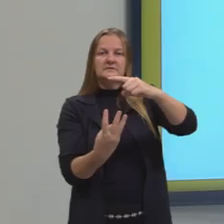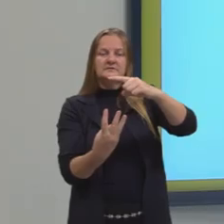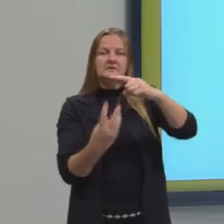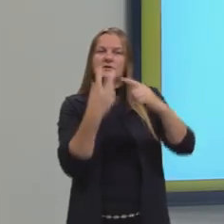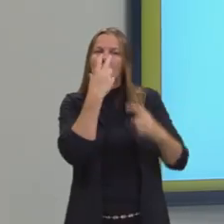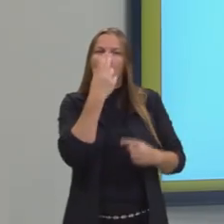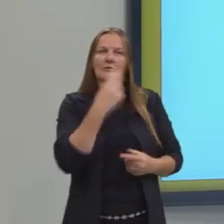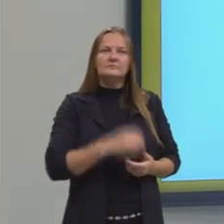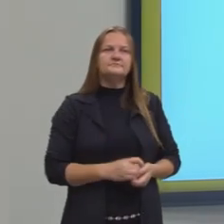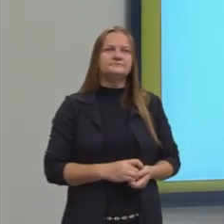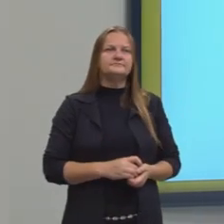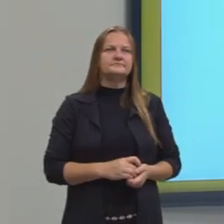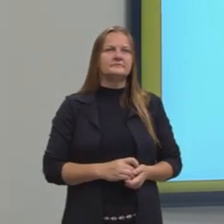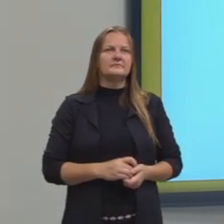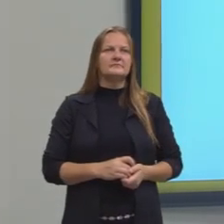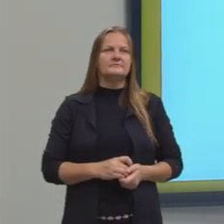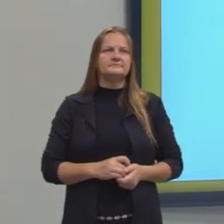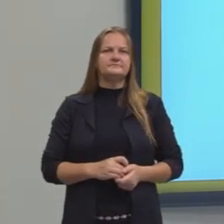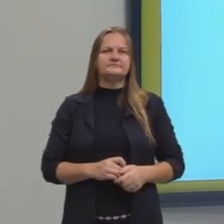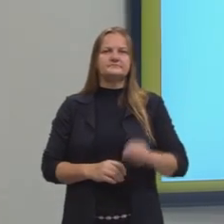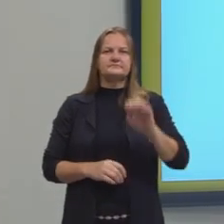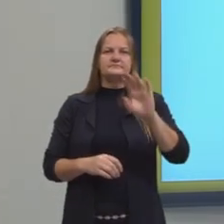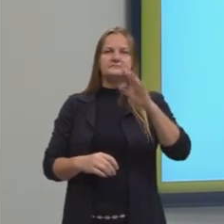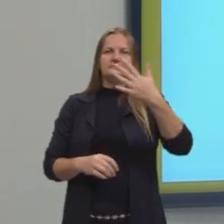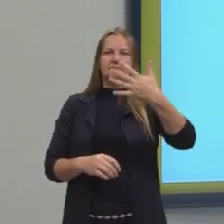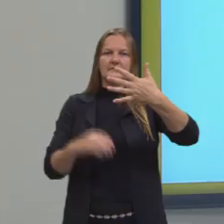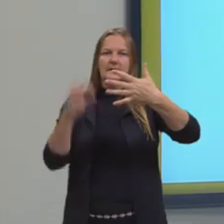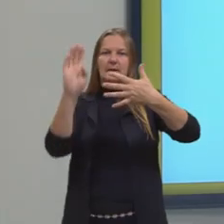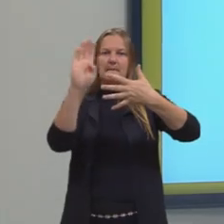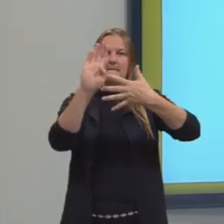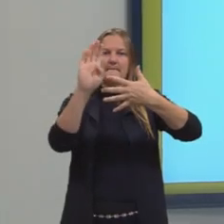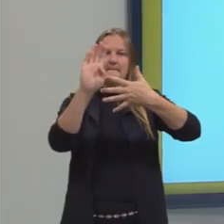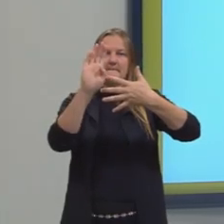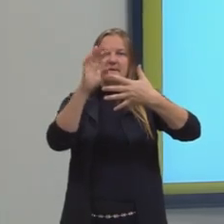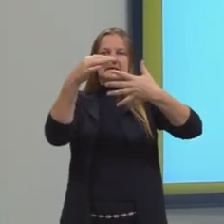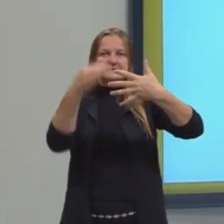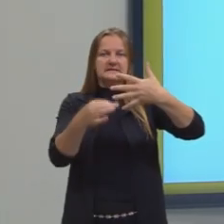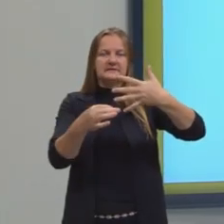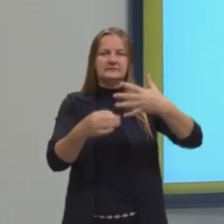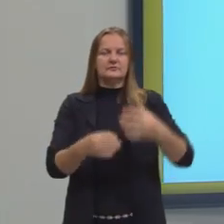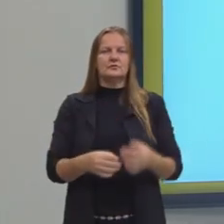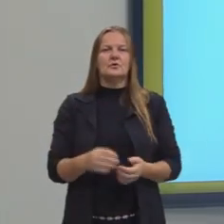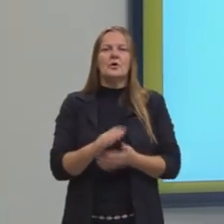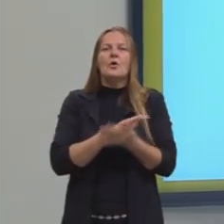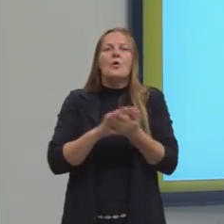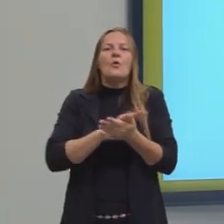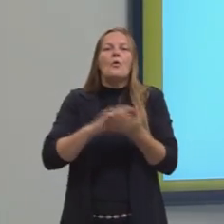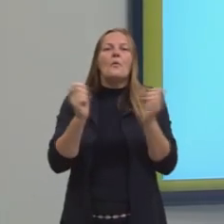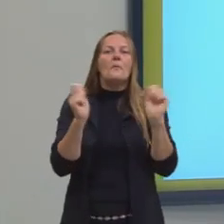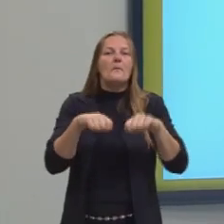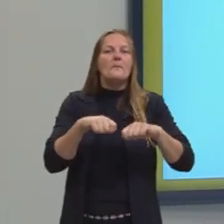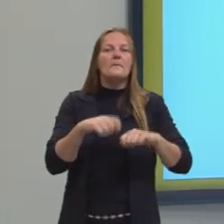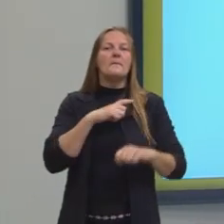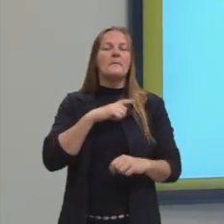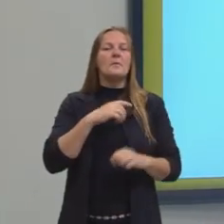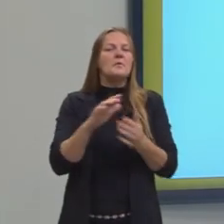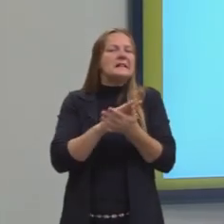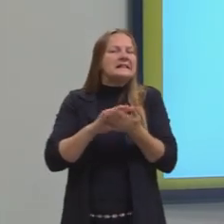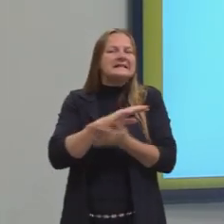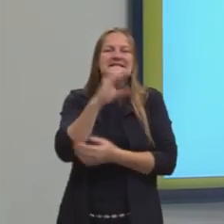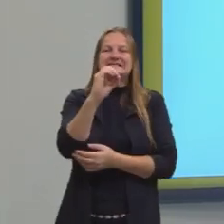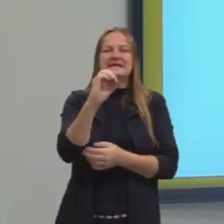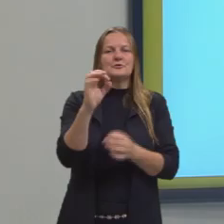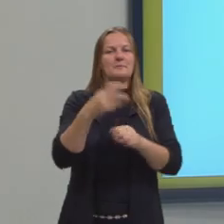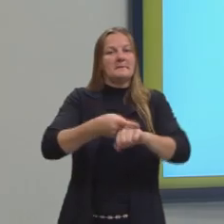resposta certa é B. Certo? Ou seja, a probabilidade de o participante não ganhar qualquer prêmio, ou prêmio algum,